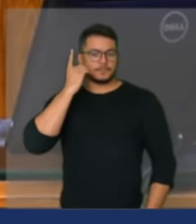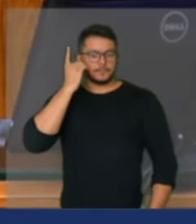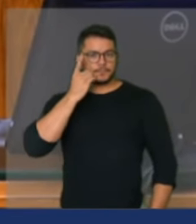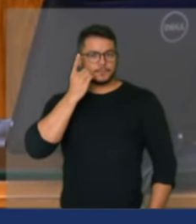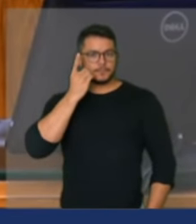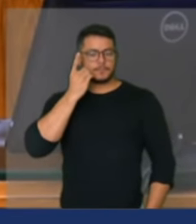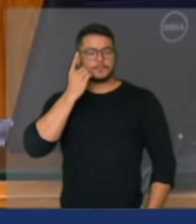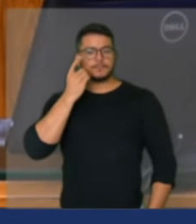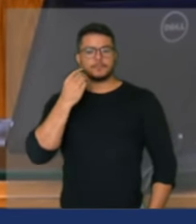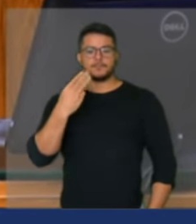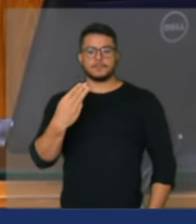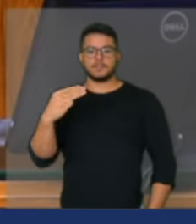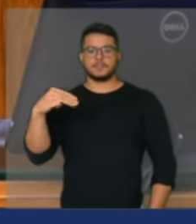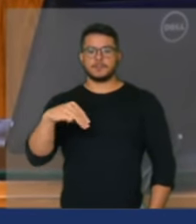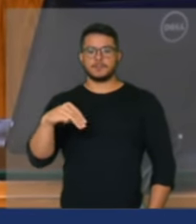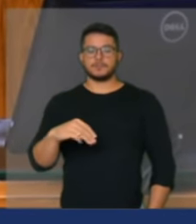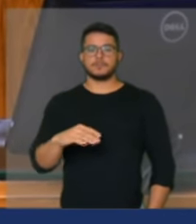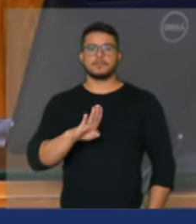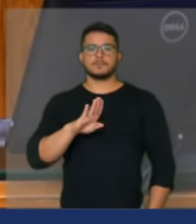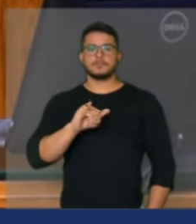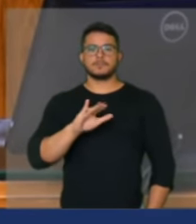3 minutos deputado Bibo Nunes